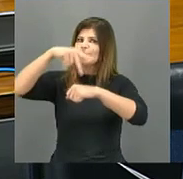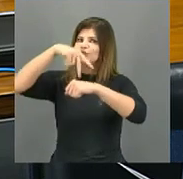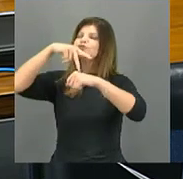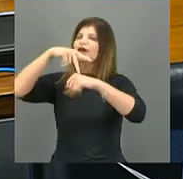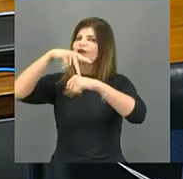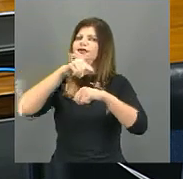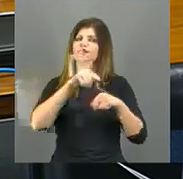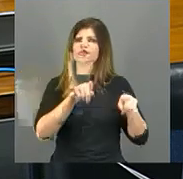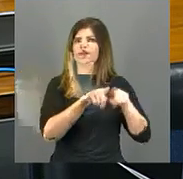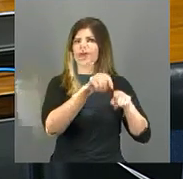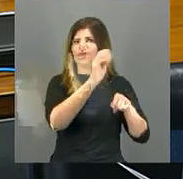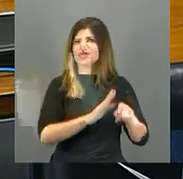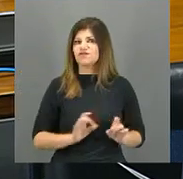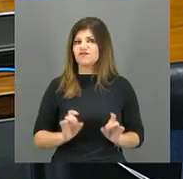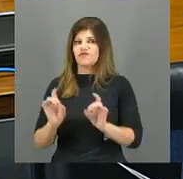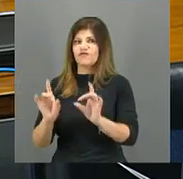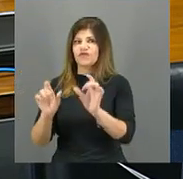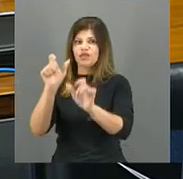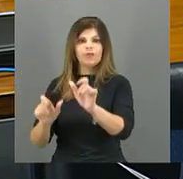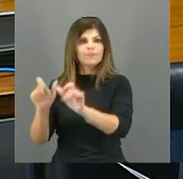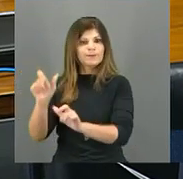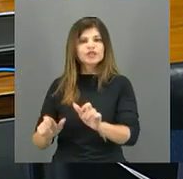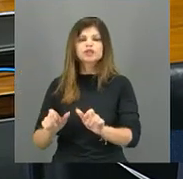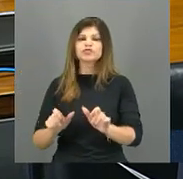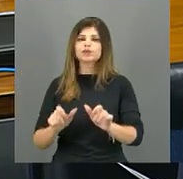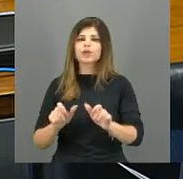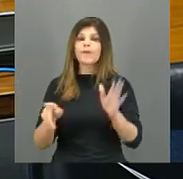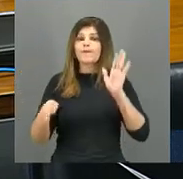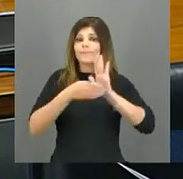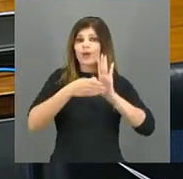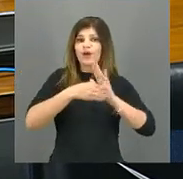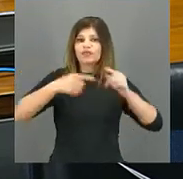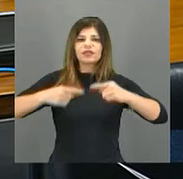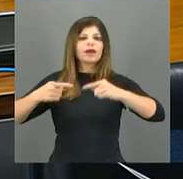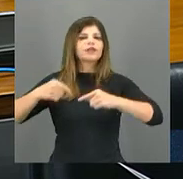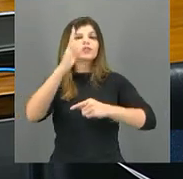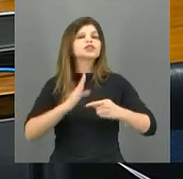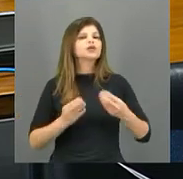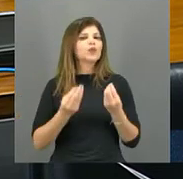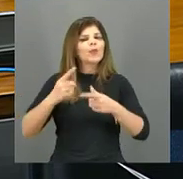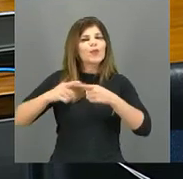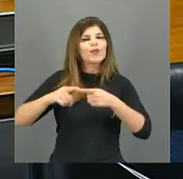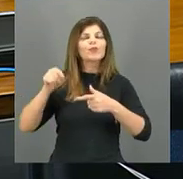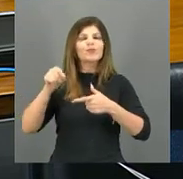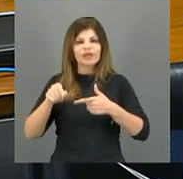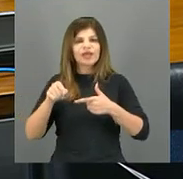deles. E a gente propõe aqui essa audiência pública para debater como é que está o Brasil nesse cenário. Trazendo algumas